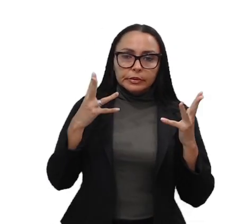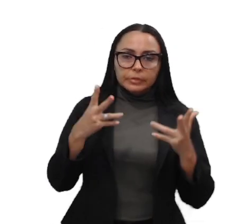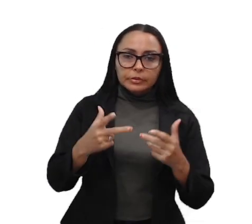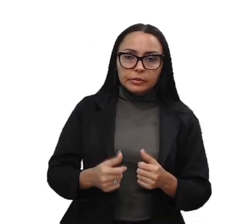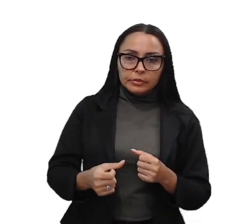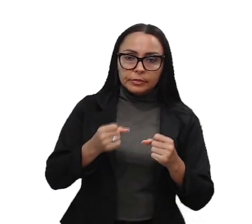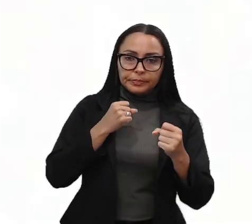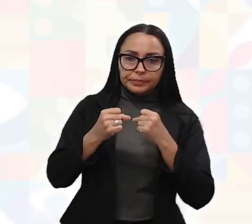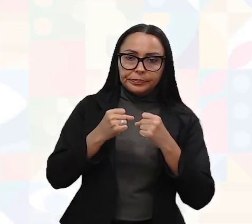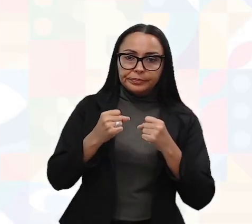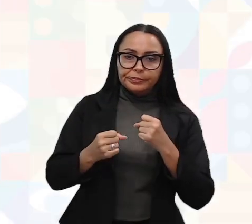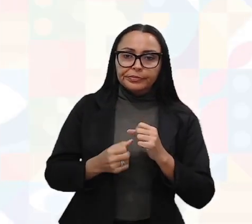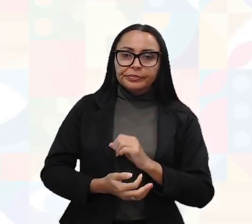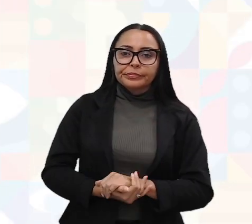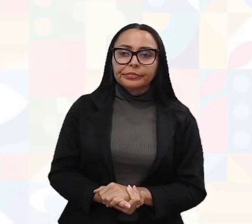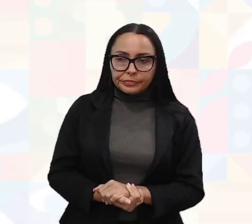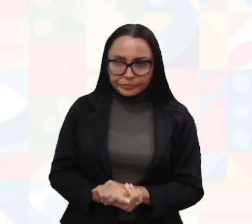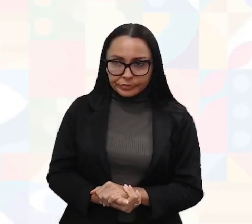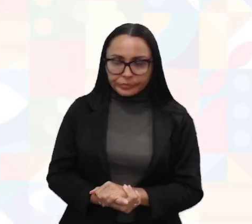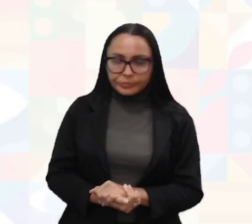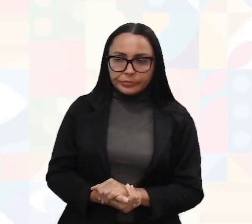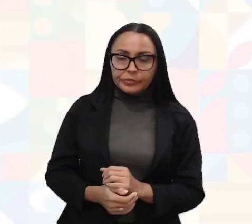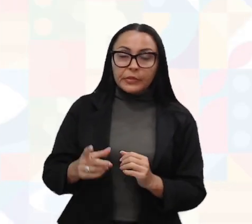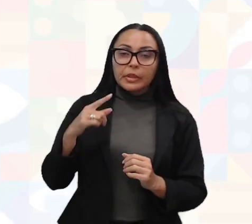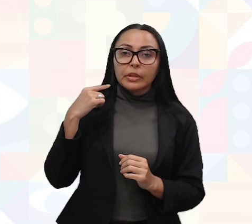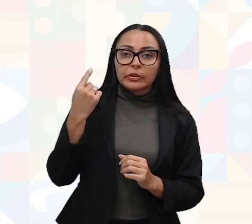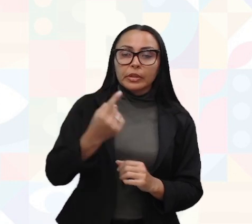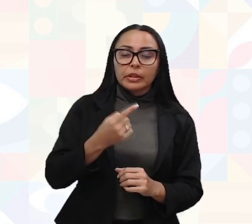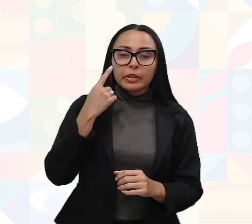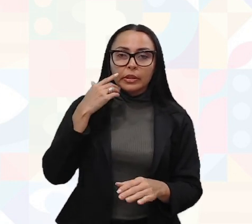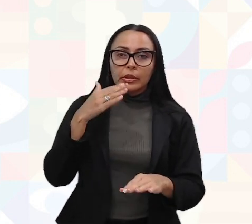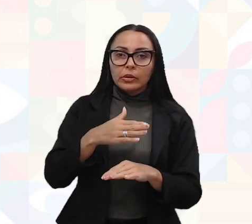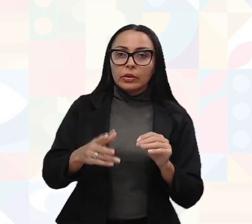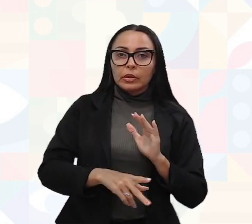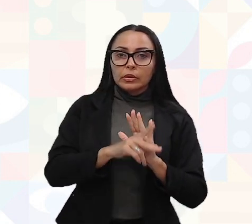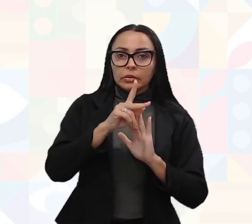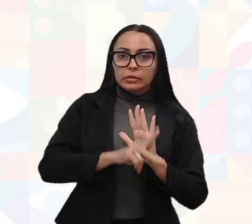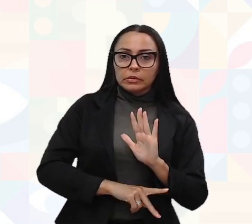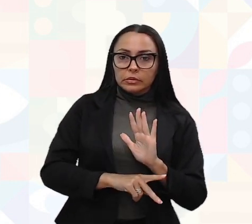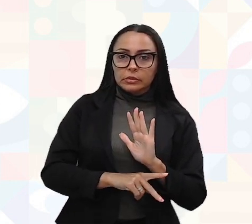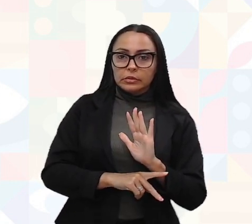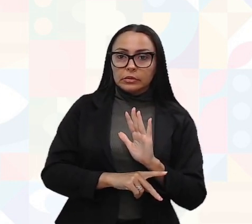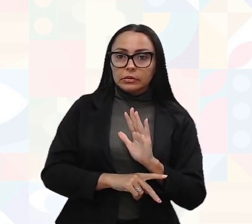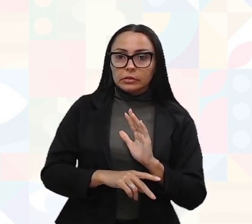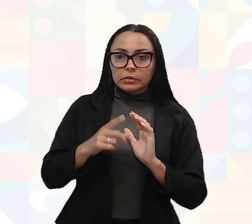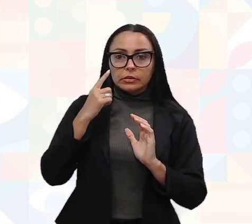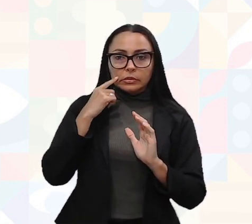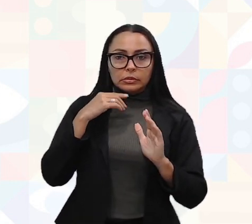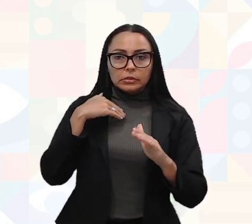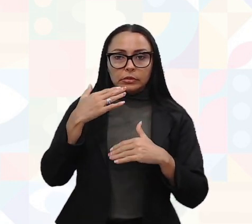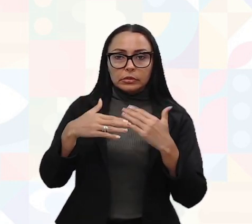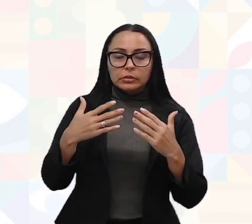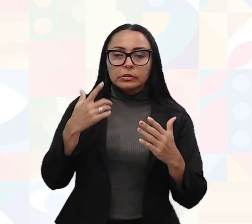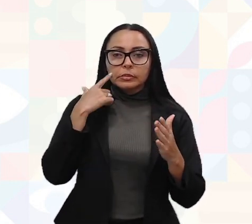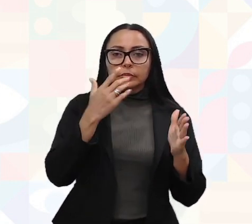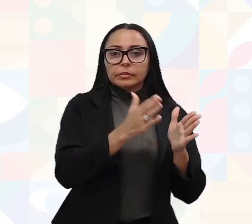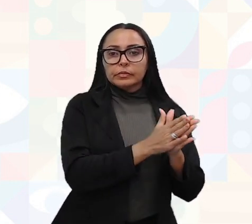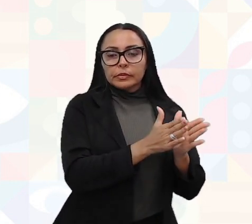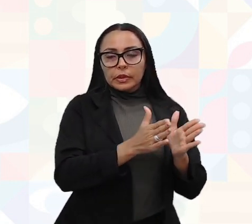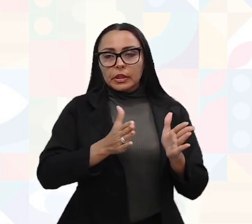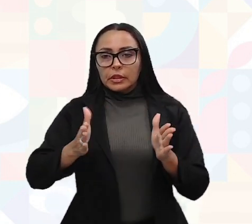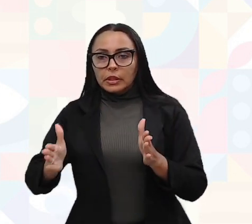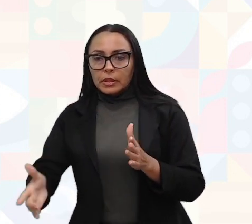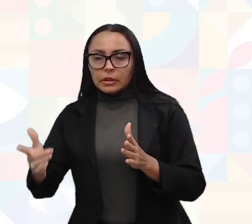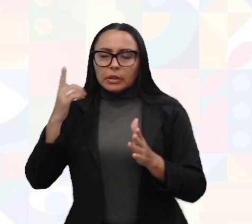entrevista através desse briefing para que a gente, dentro do projeto de interiores, gente passe pelas etapas de estudo